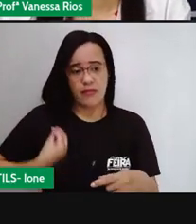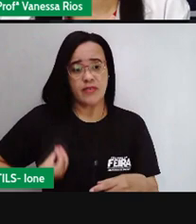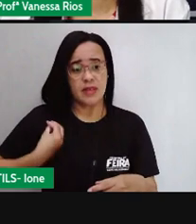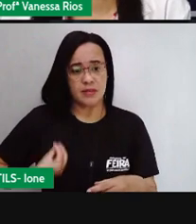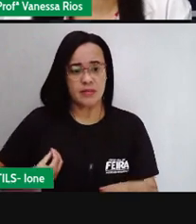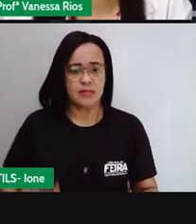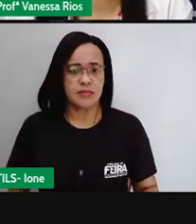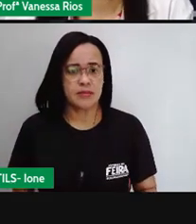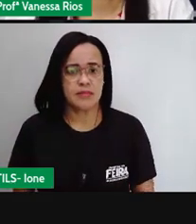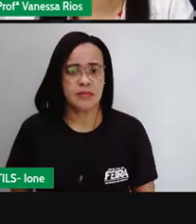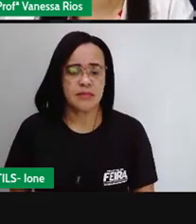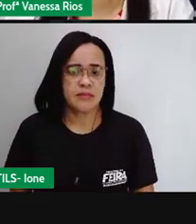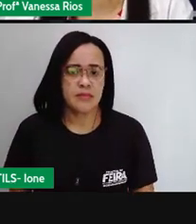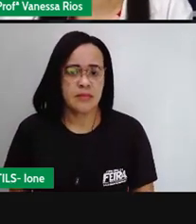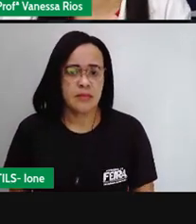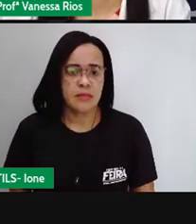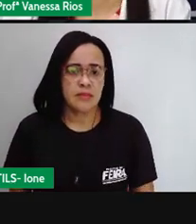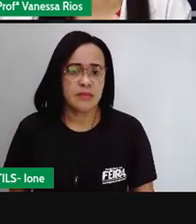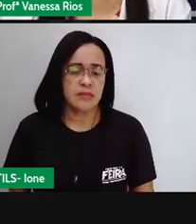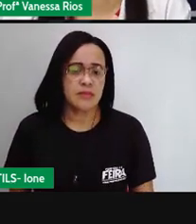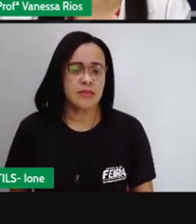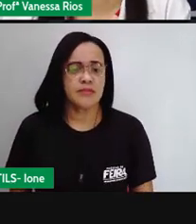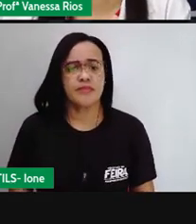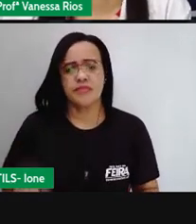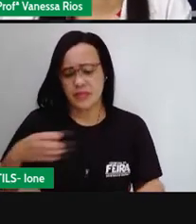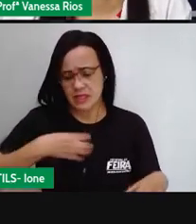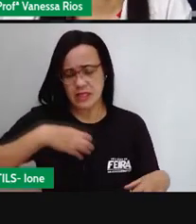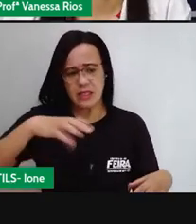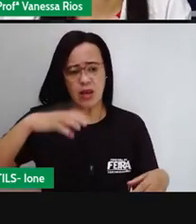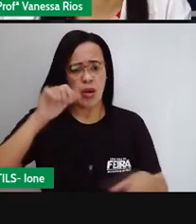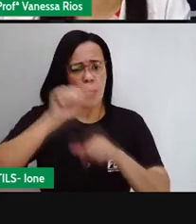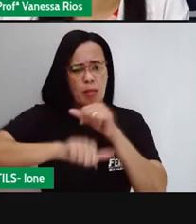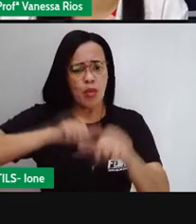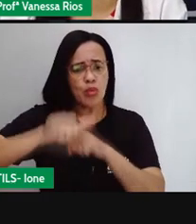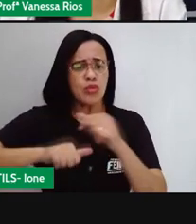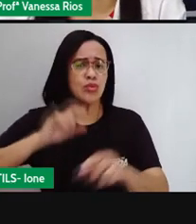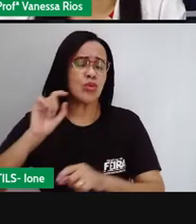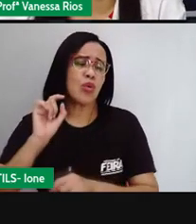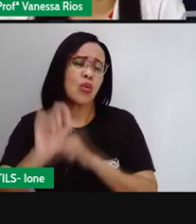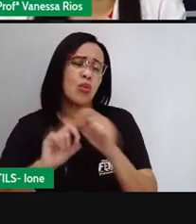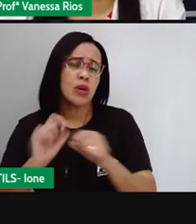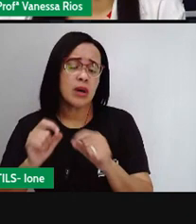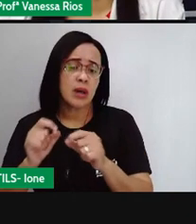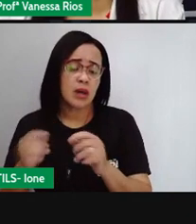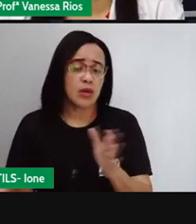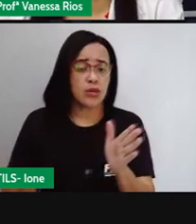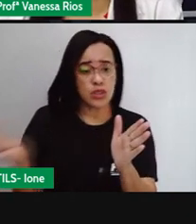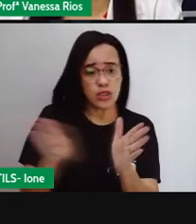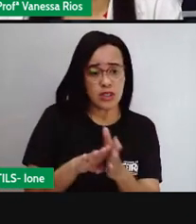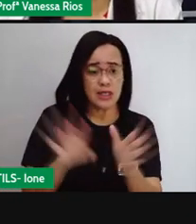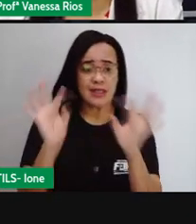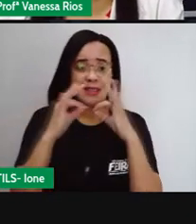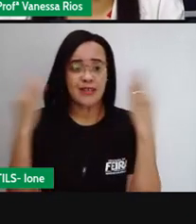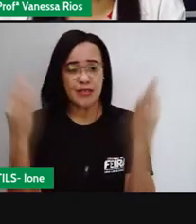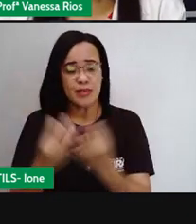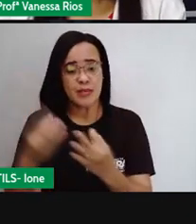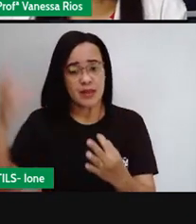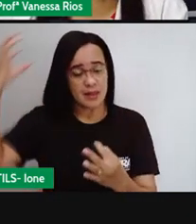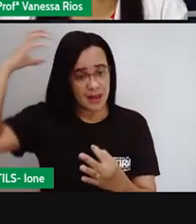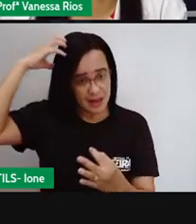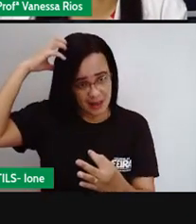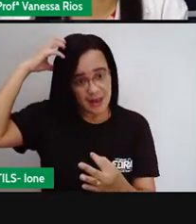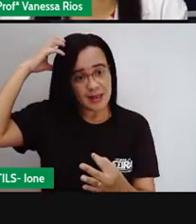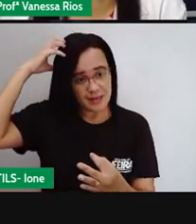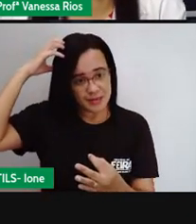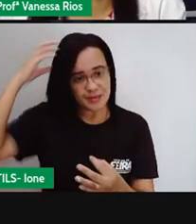Então, aí, o que é que mudou em Salvador com a chegada da família real? A gente observa que muitos